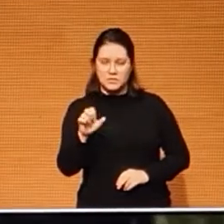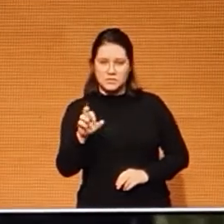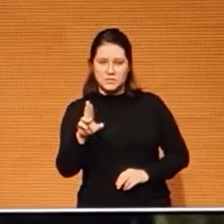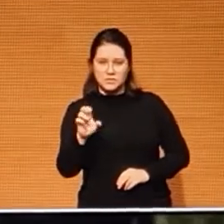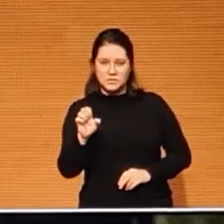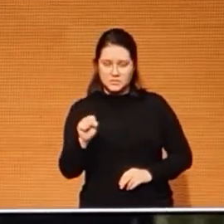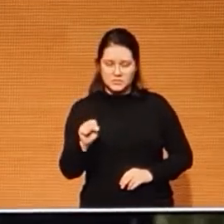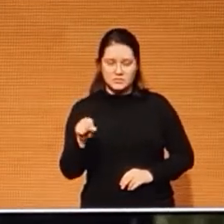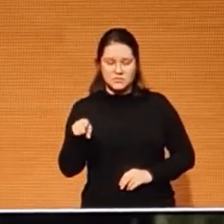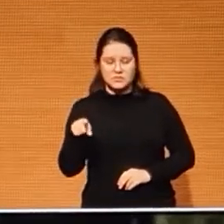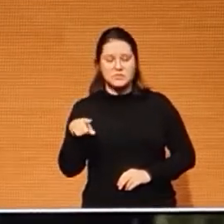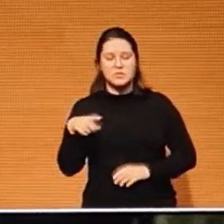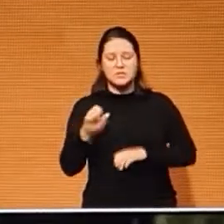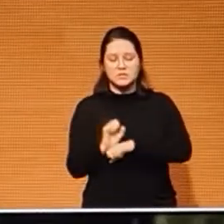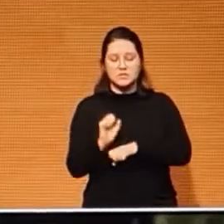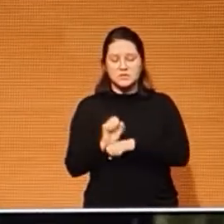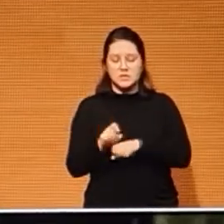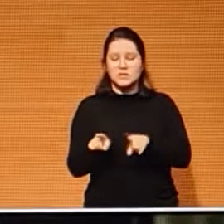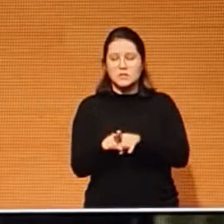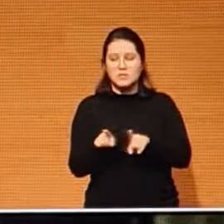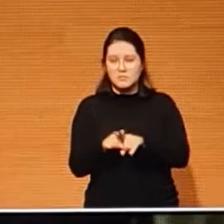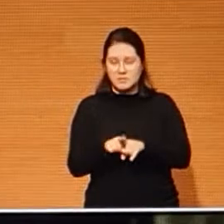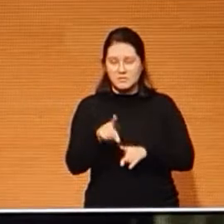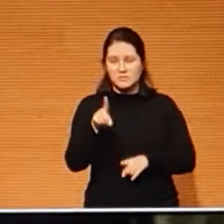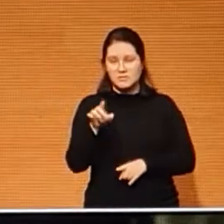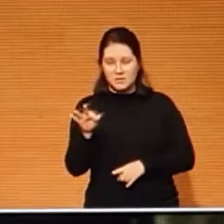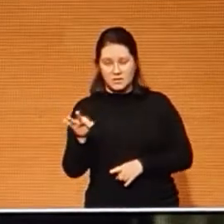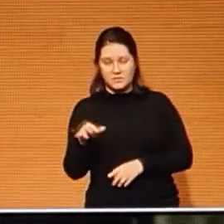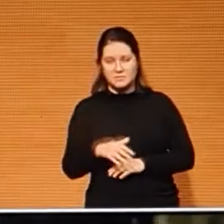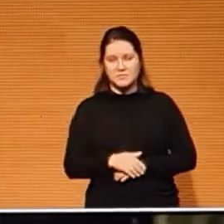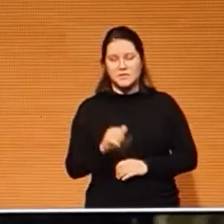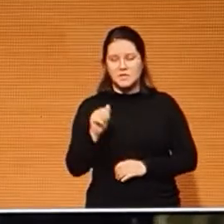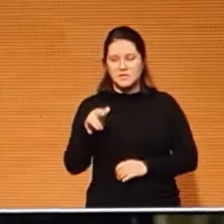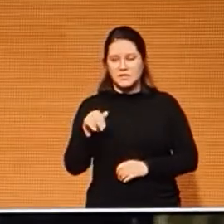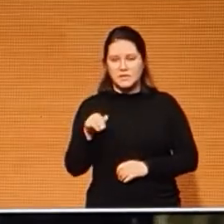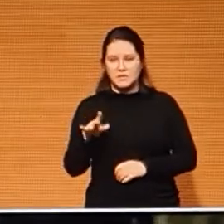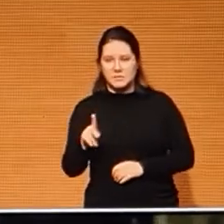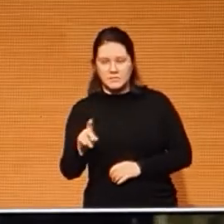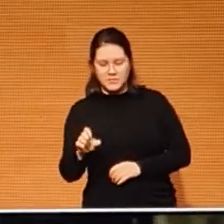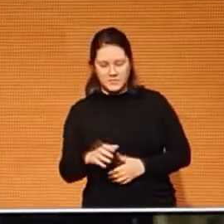desculpem, é do Distrito Federal, ANAP. Então, Fabrício, o senhor está com a palavra.